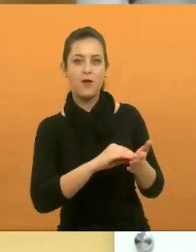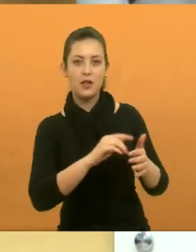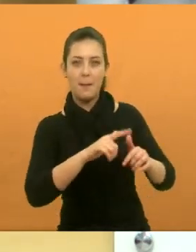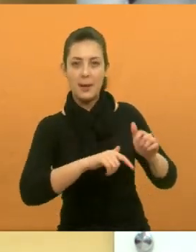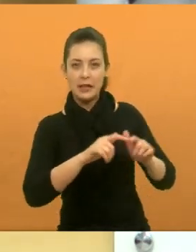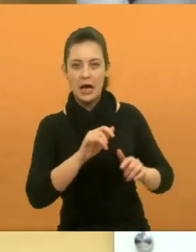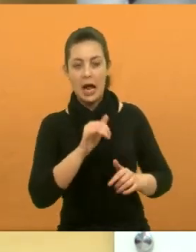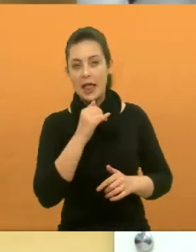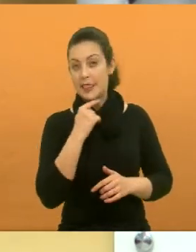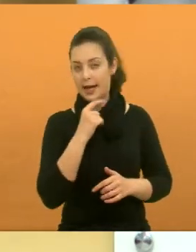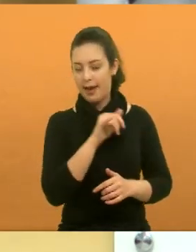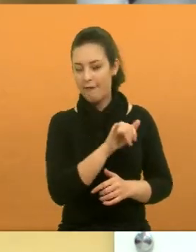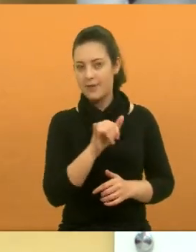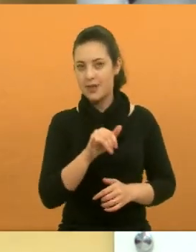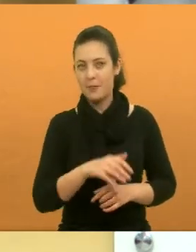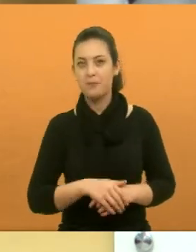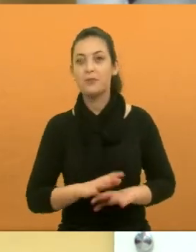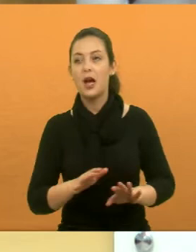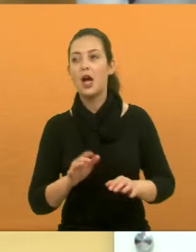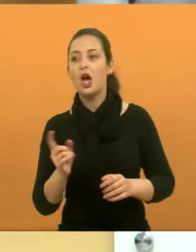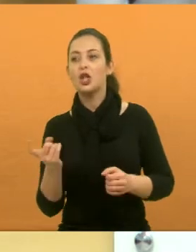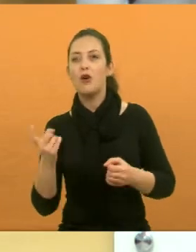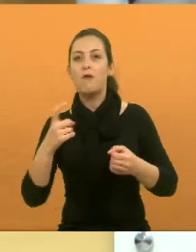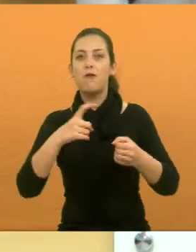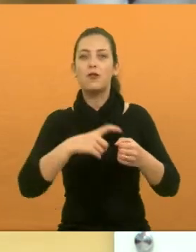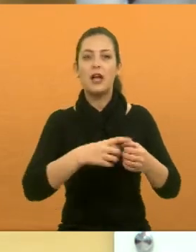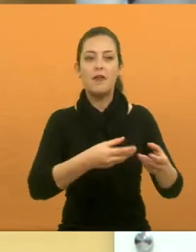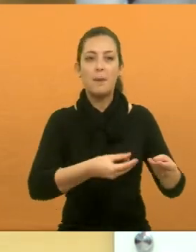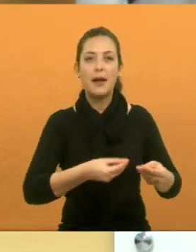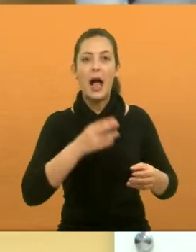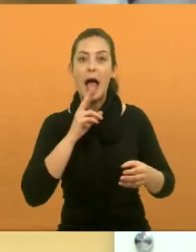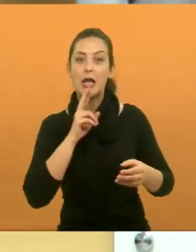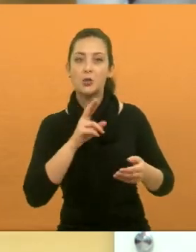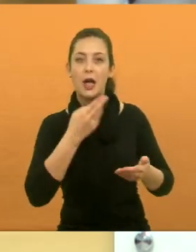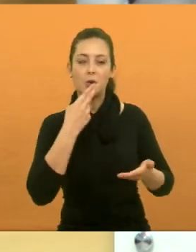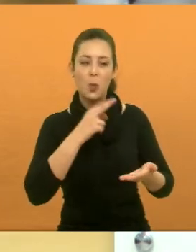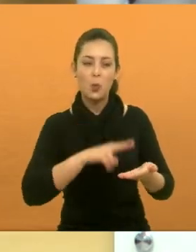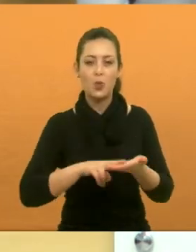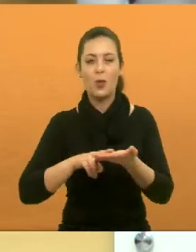e não eram comunicadas. Só eram comunicadas quando voltavam para pegar o exame de sangue.